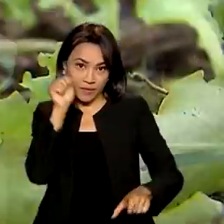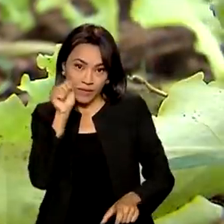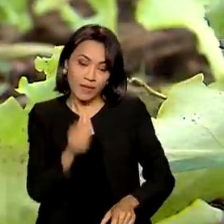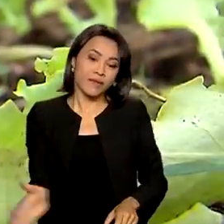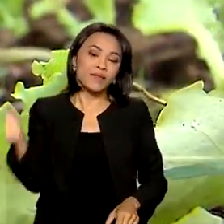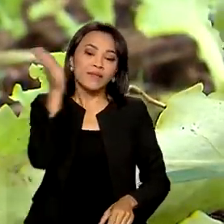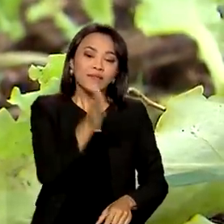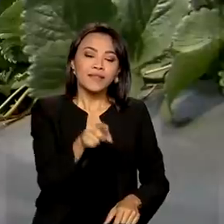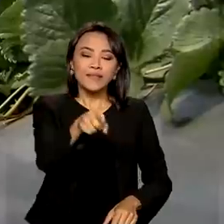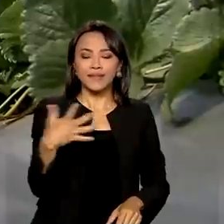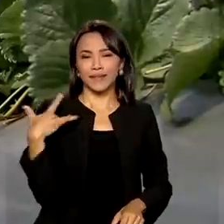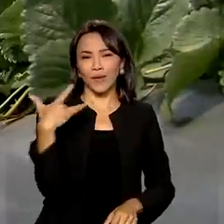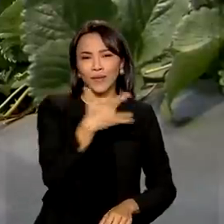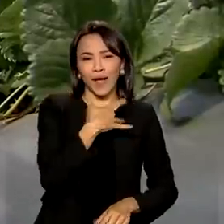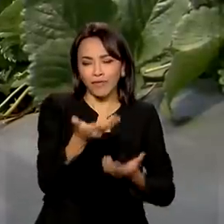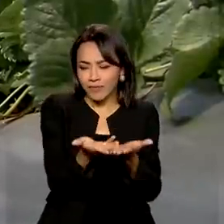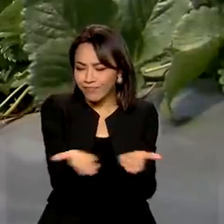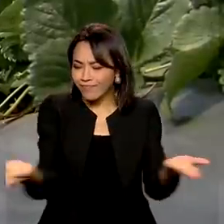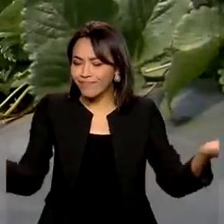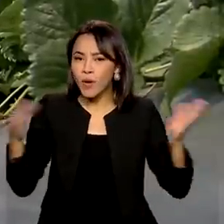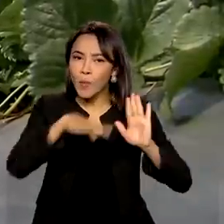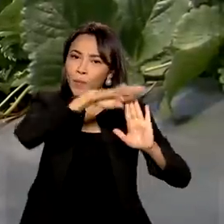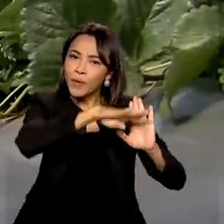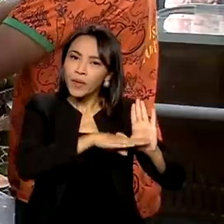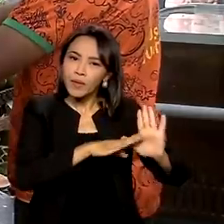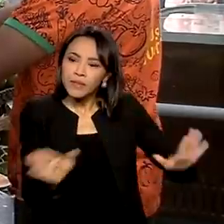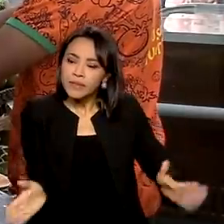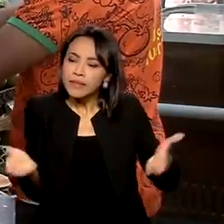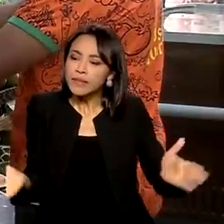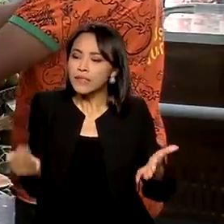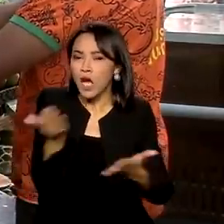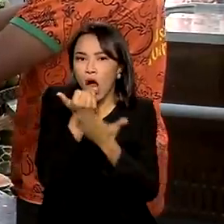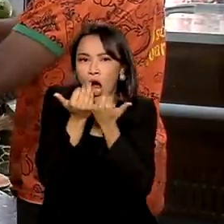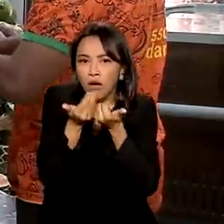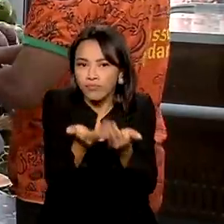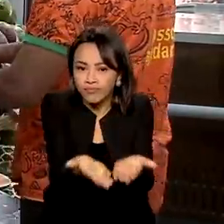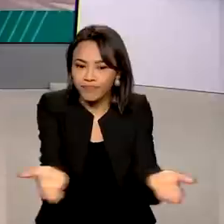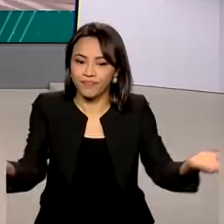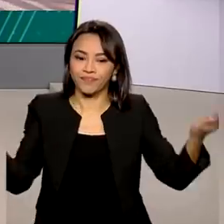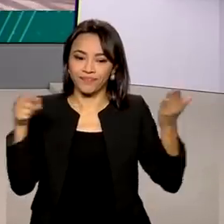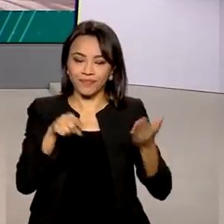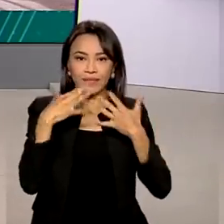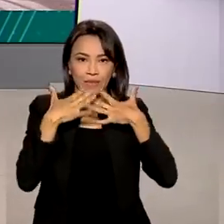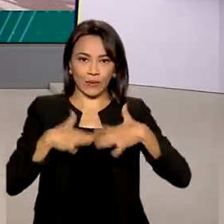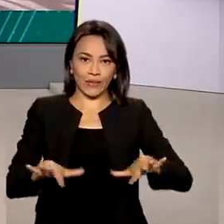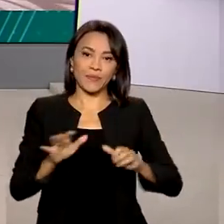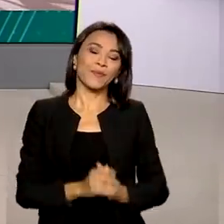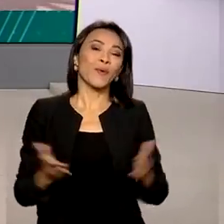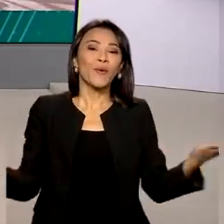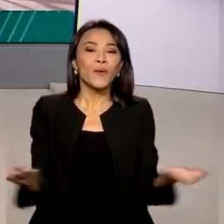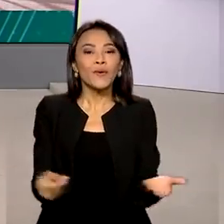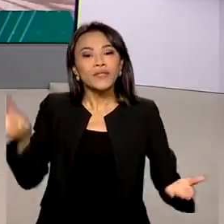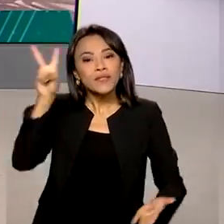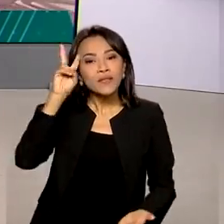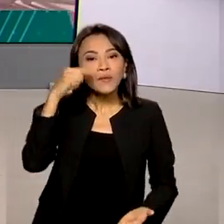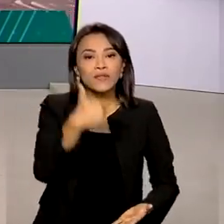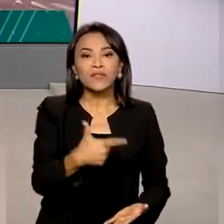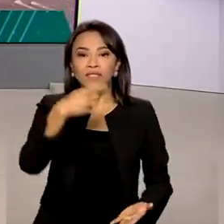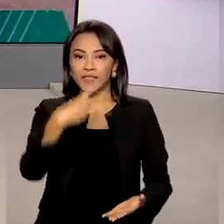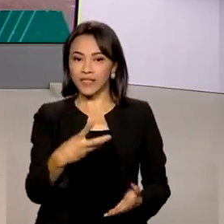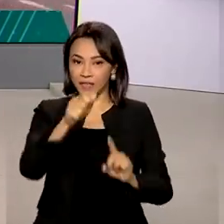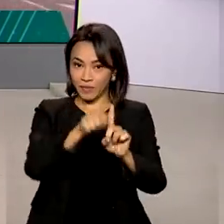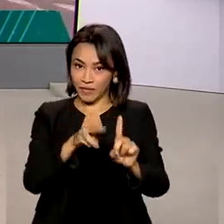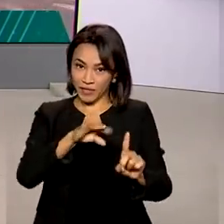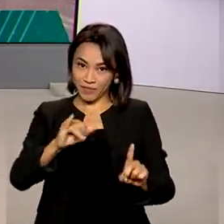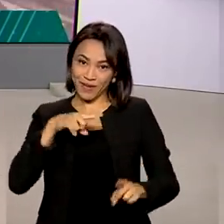Saudáveis por natureza. Programa incentiva consumo de produtos orgânicos. Segunda-feira, 23 de